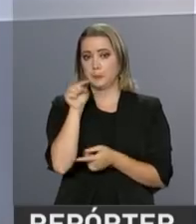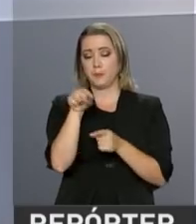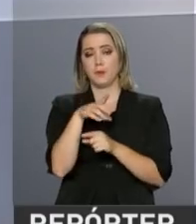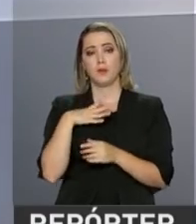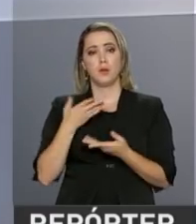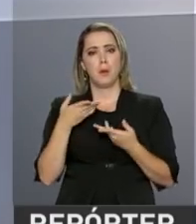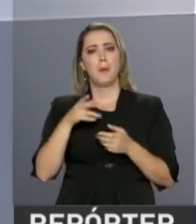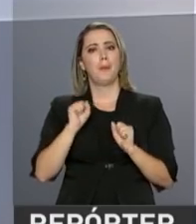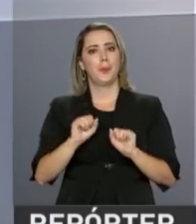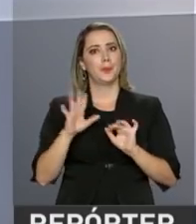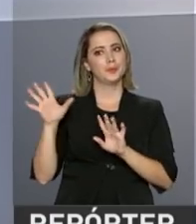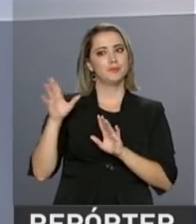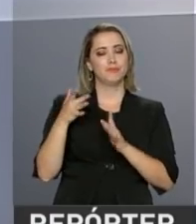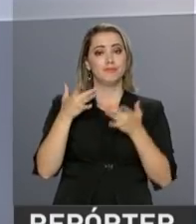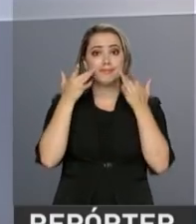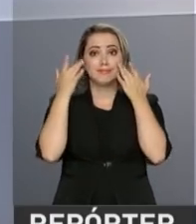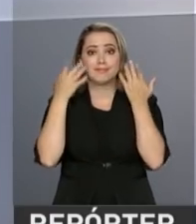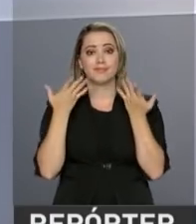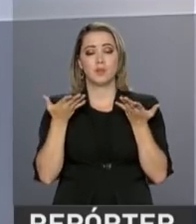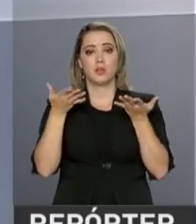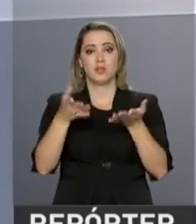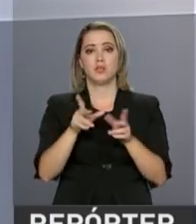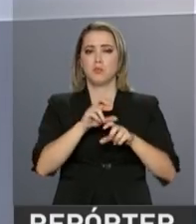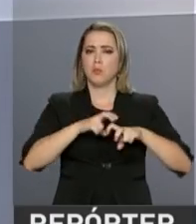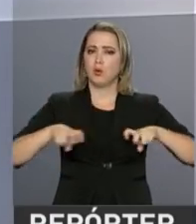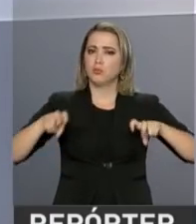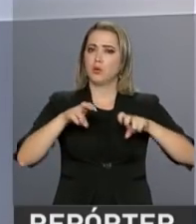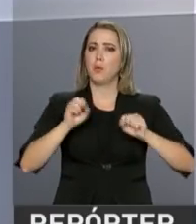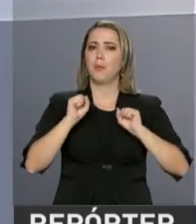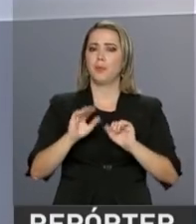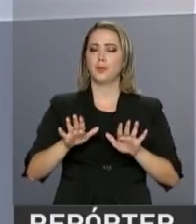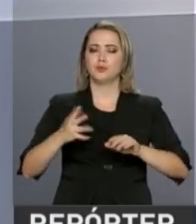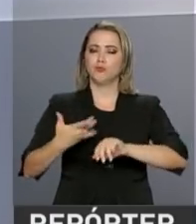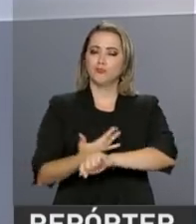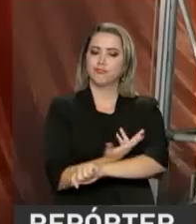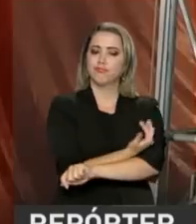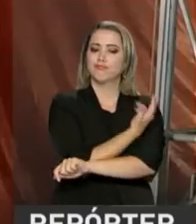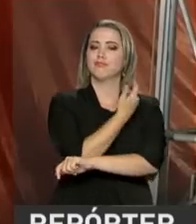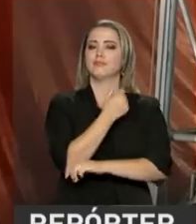Além de encantar o público, o picadeiro ainda traz muitas emoções.